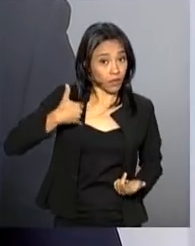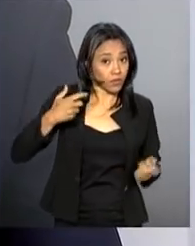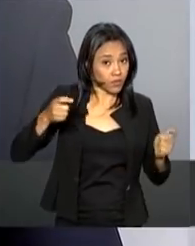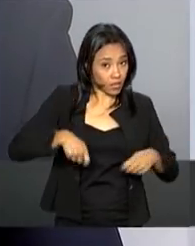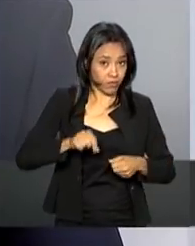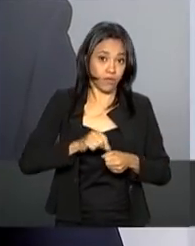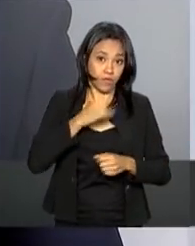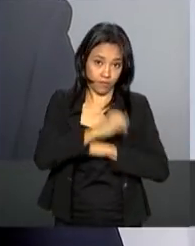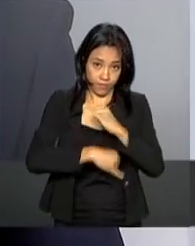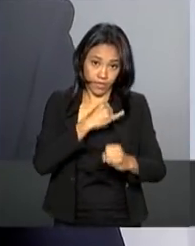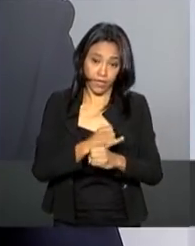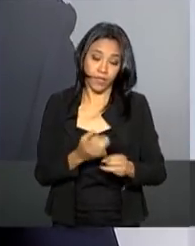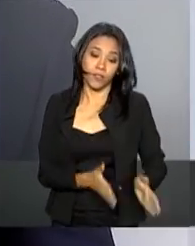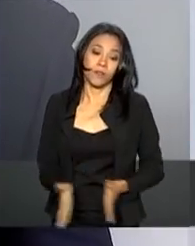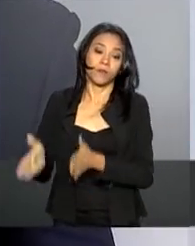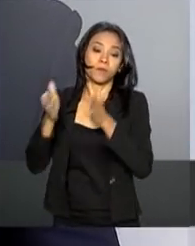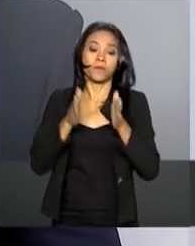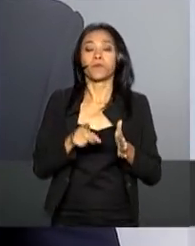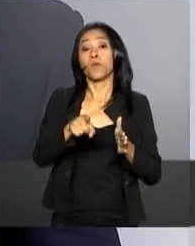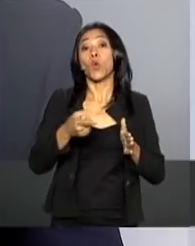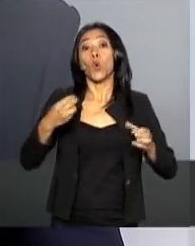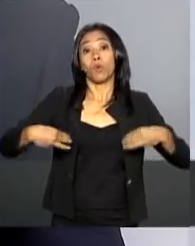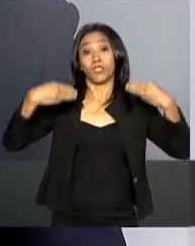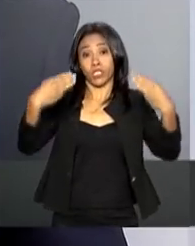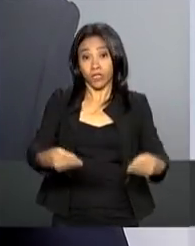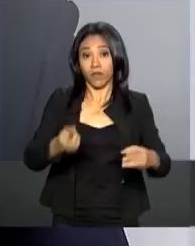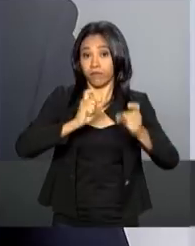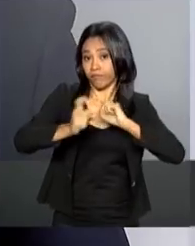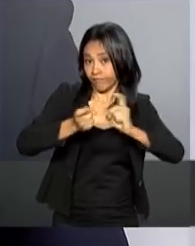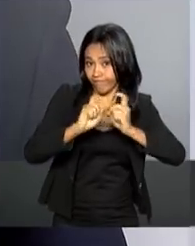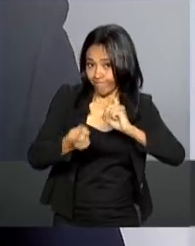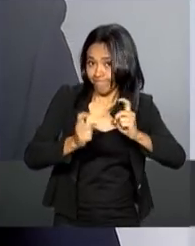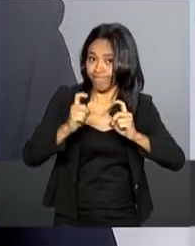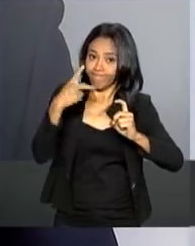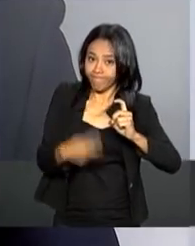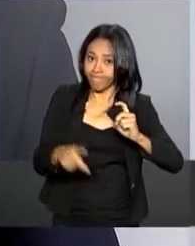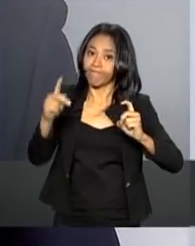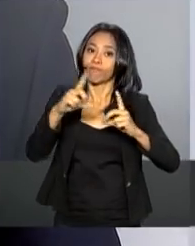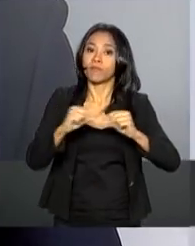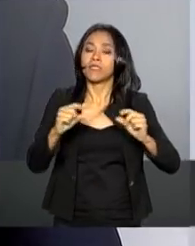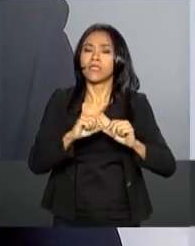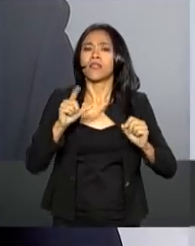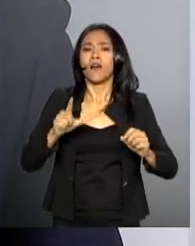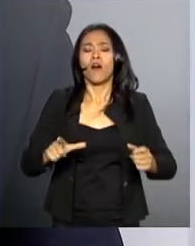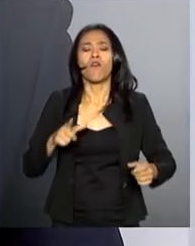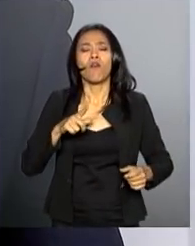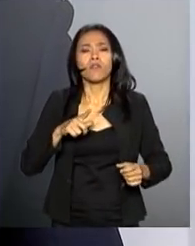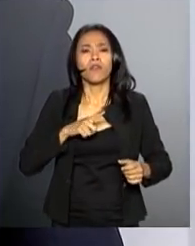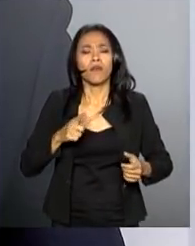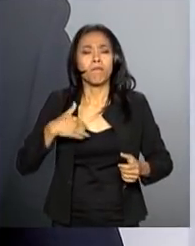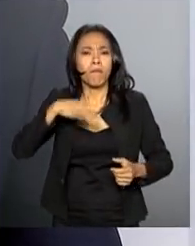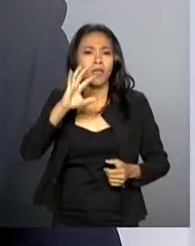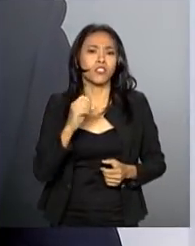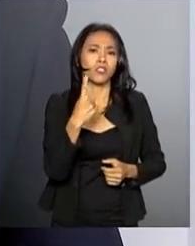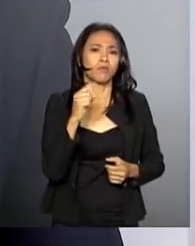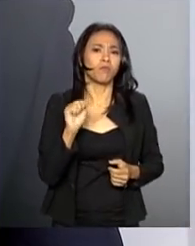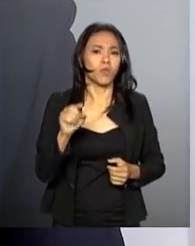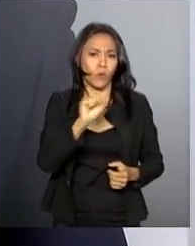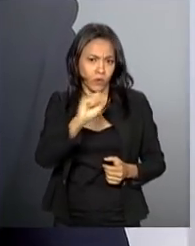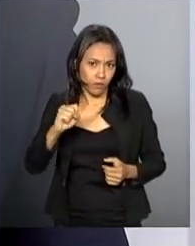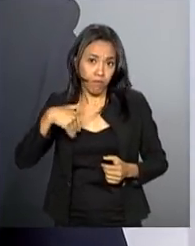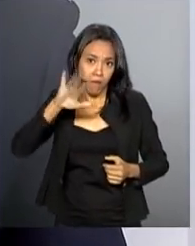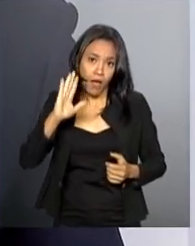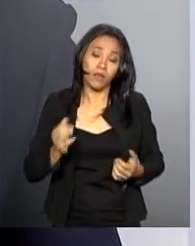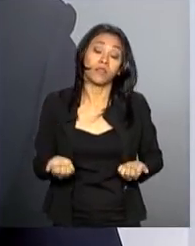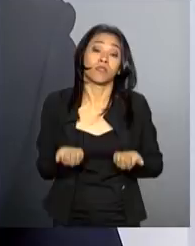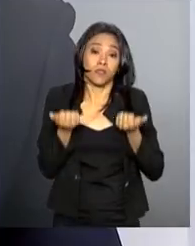Planejamento, Desenvolvimento e Gestão, o governo federal oferece mais de 1.800 serviços públicos. Mas apenas cerca